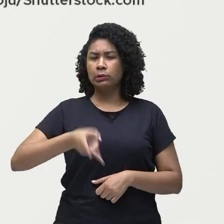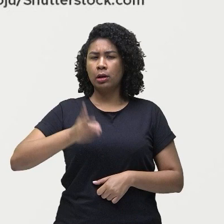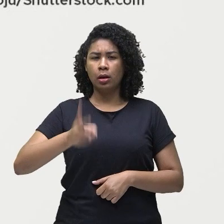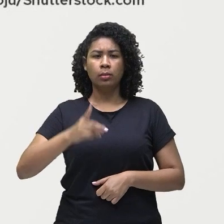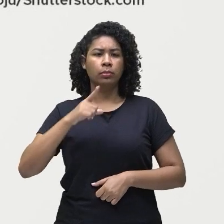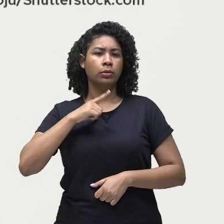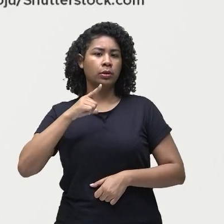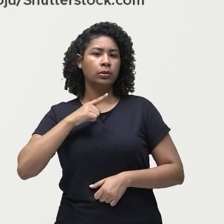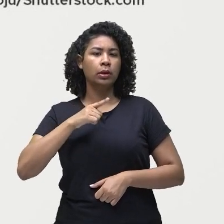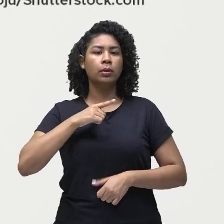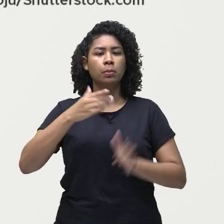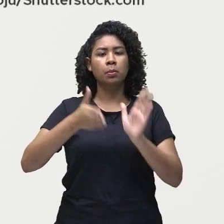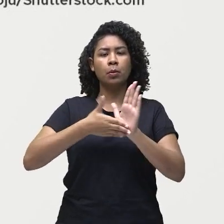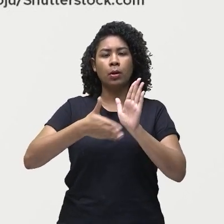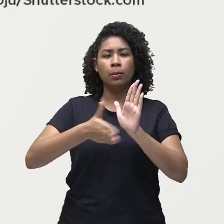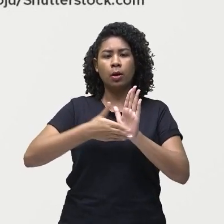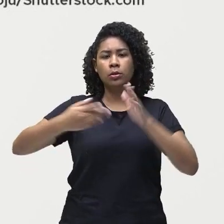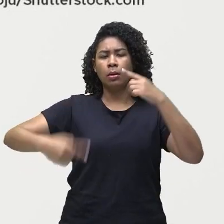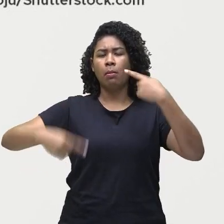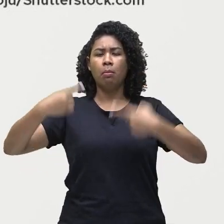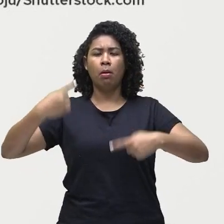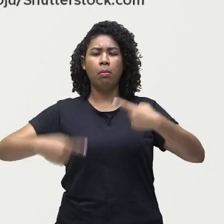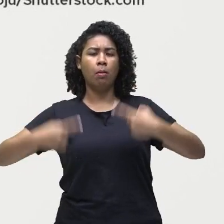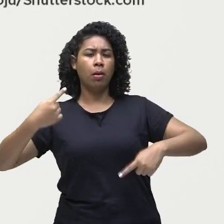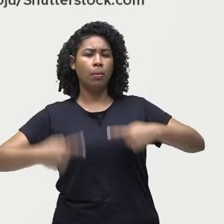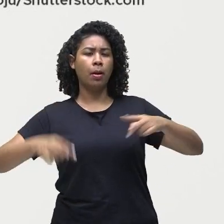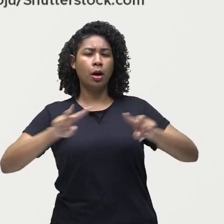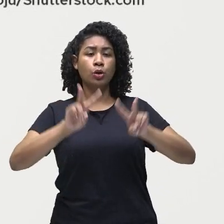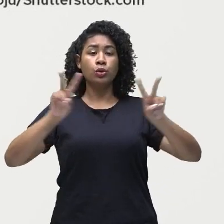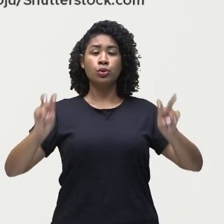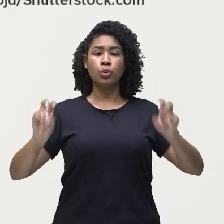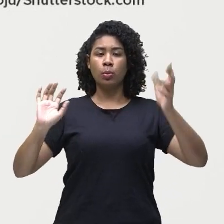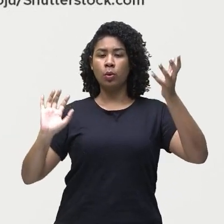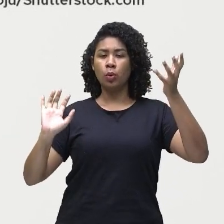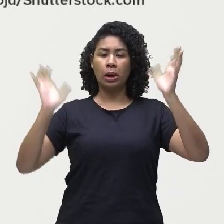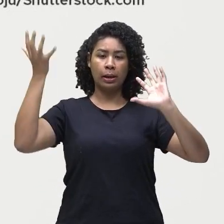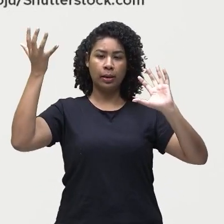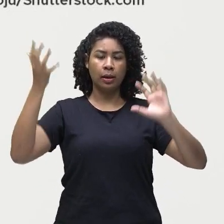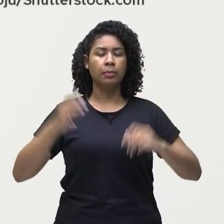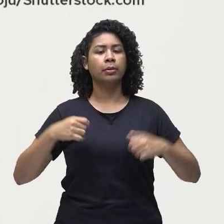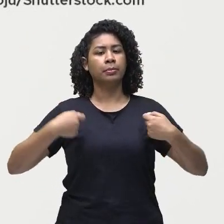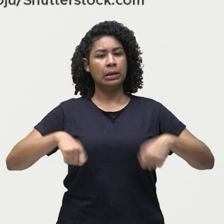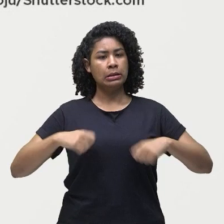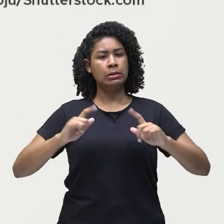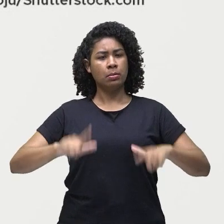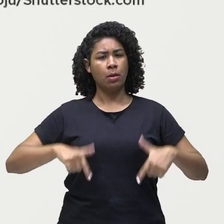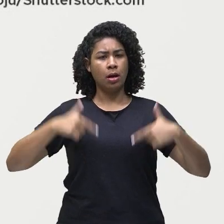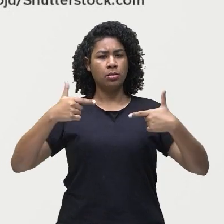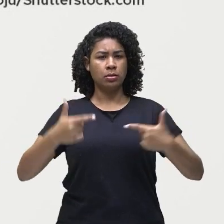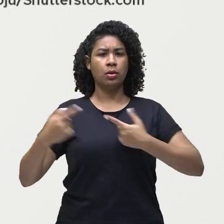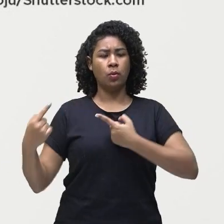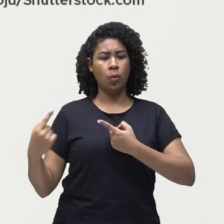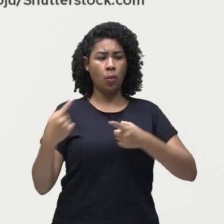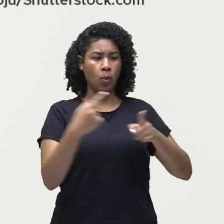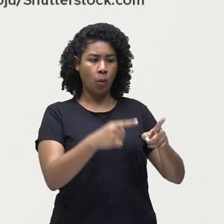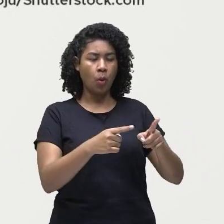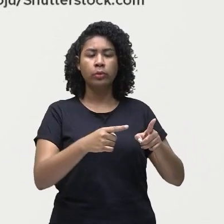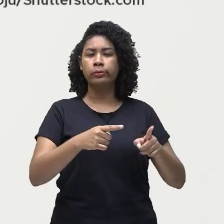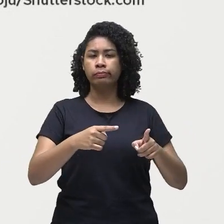ações em todos os países do mundo. Especialmente os mais